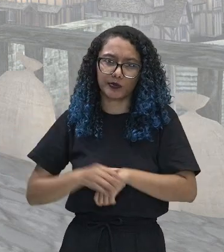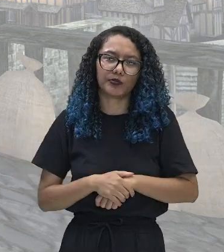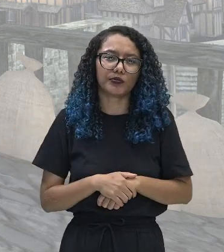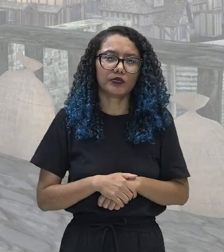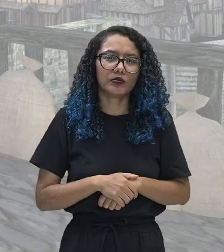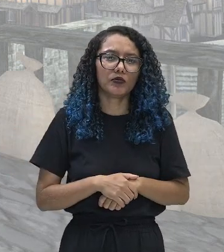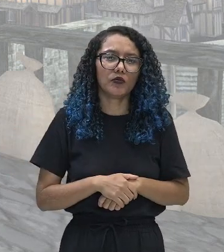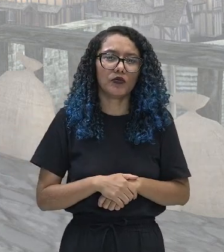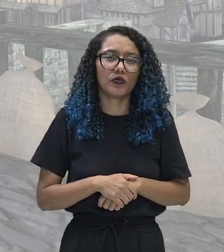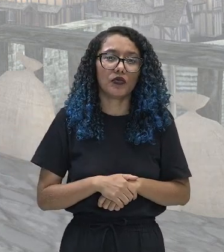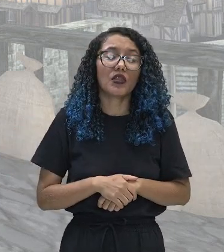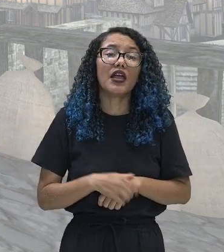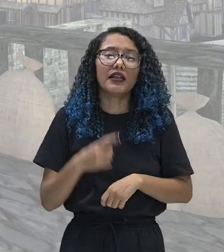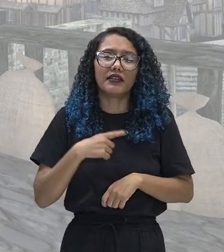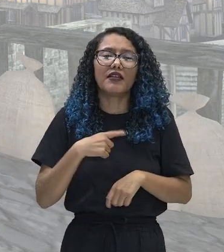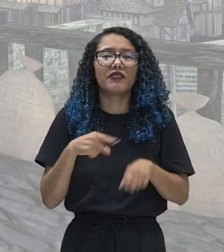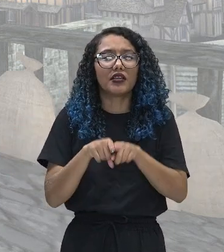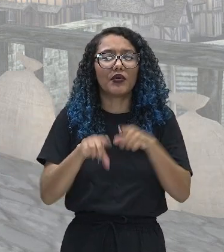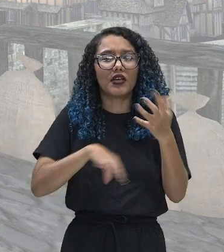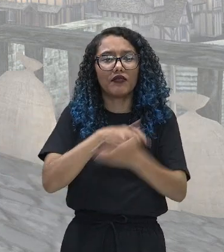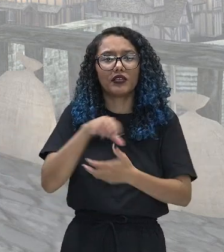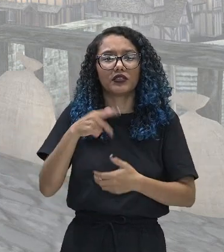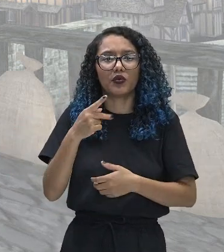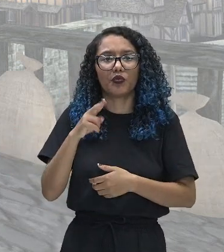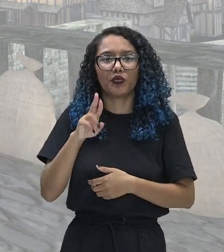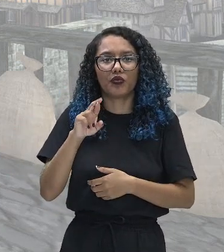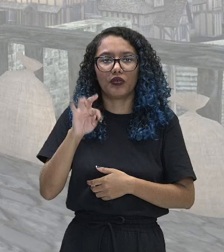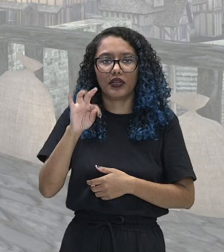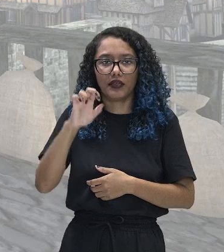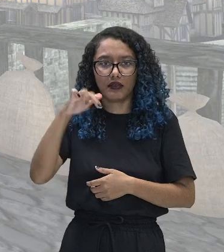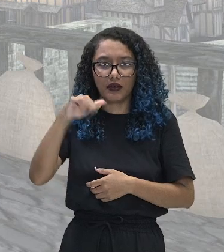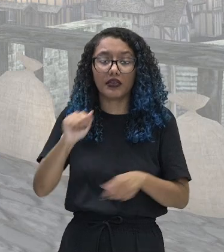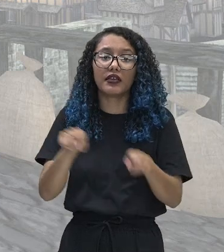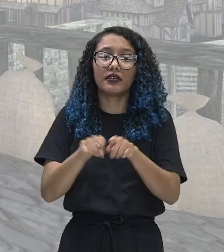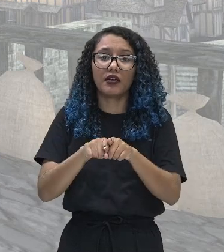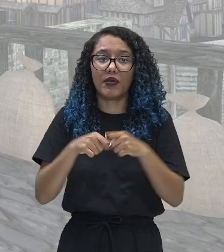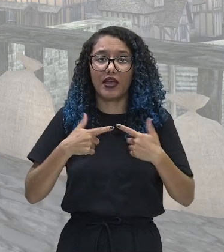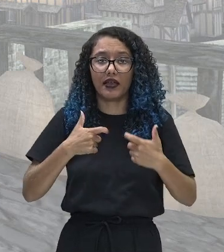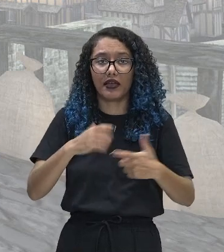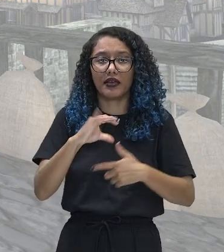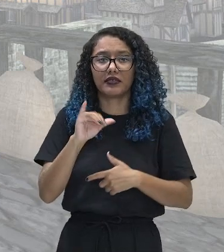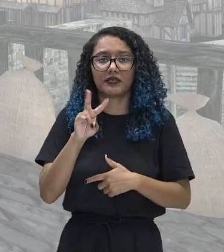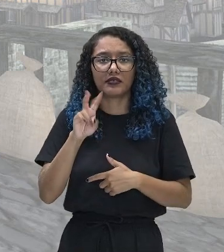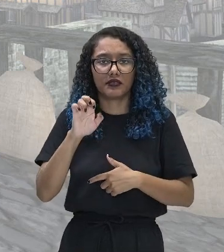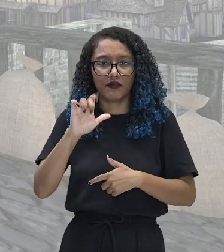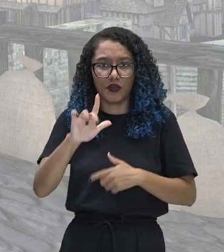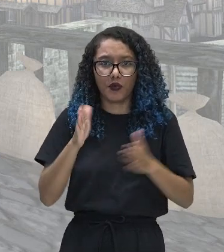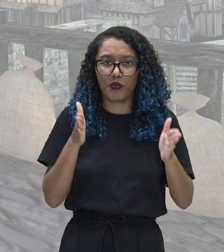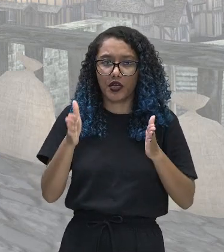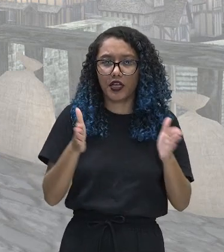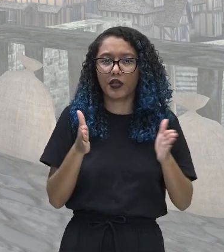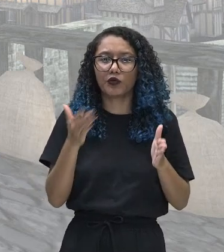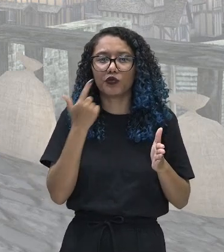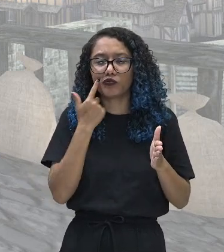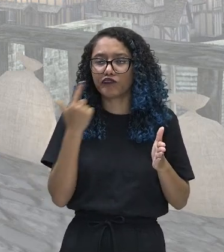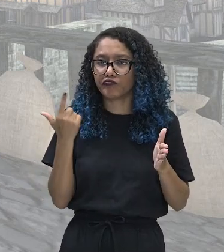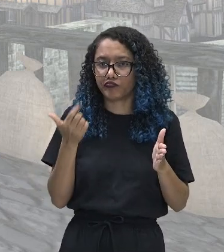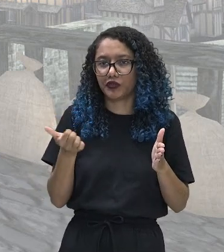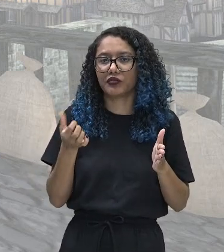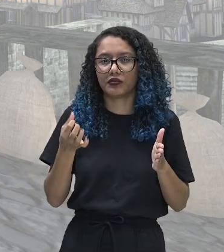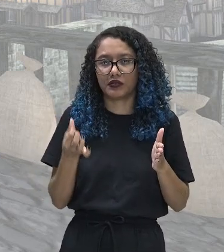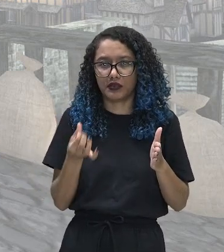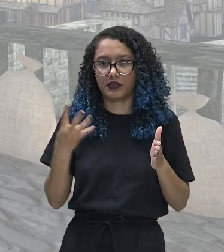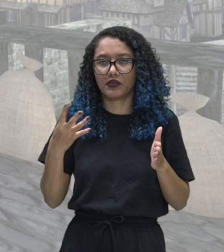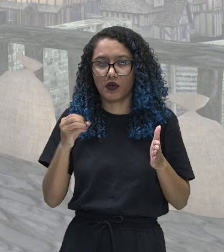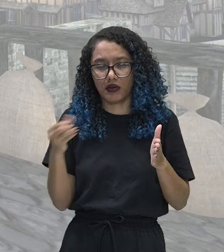a chamada Revolução Puritana e também a Guerra Civil, que vai de 1640 a 1649. Gente,